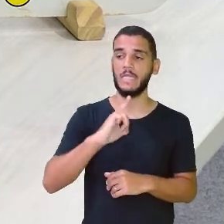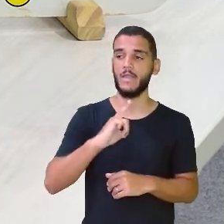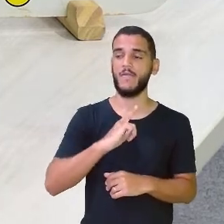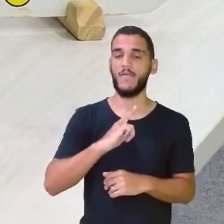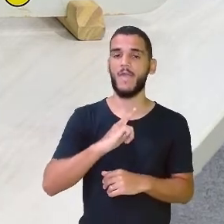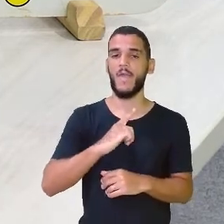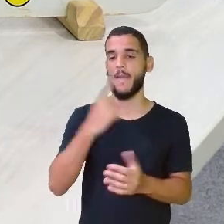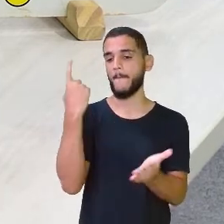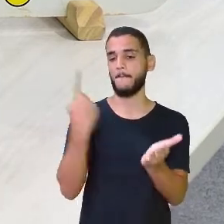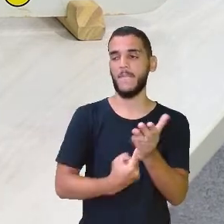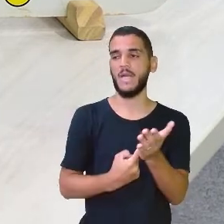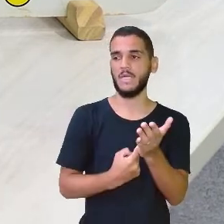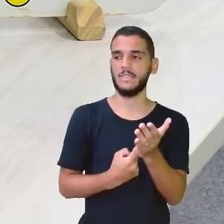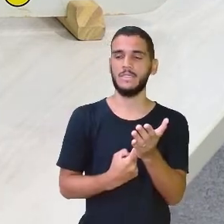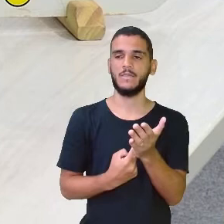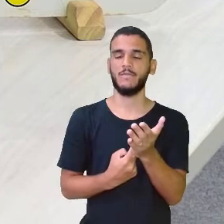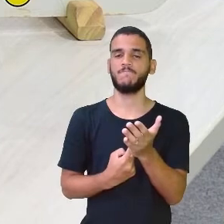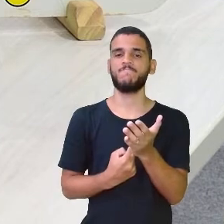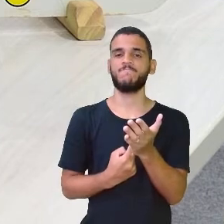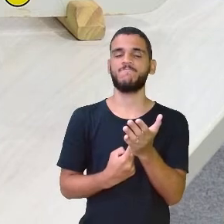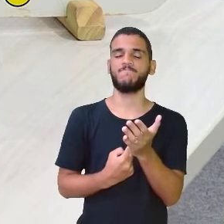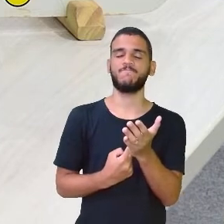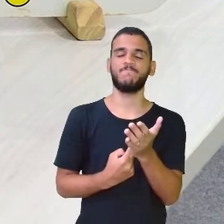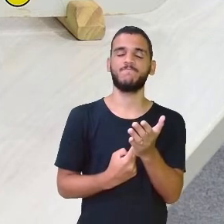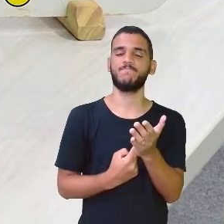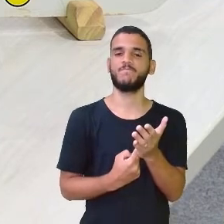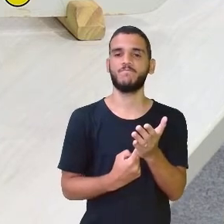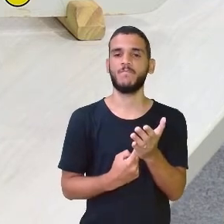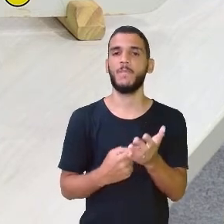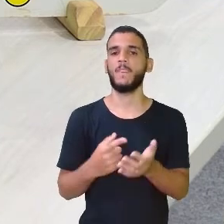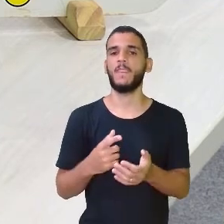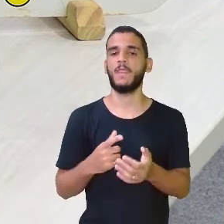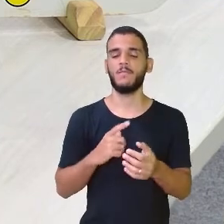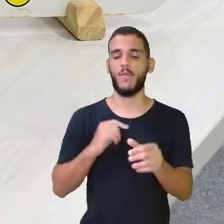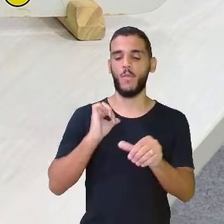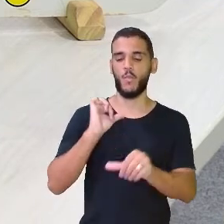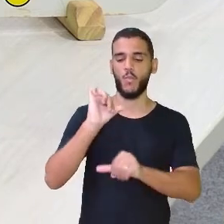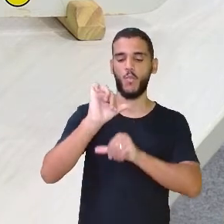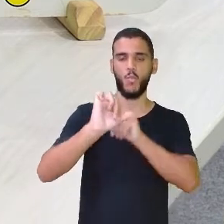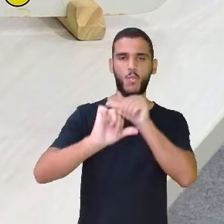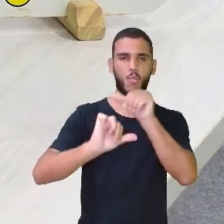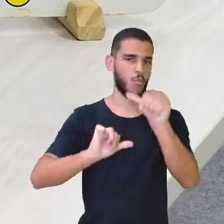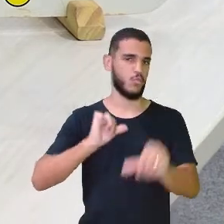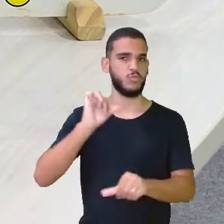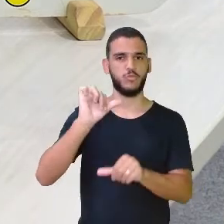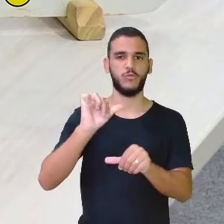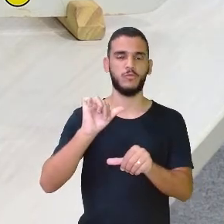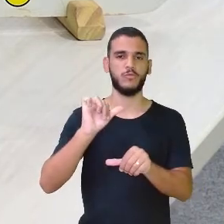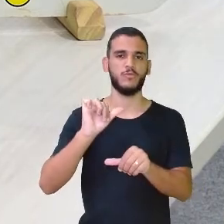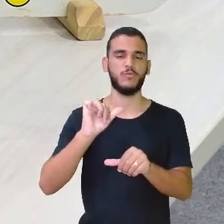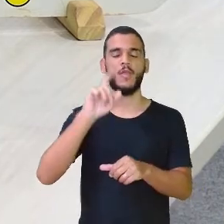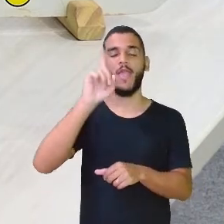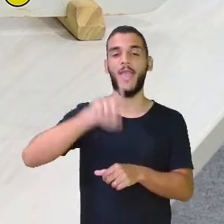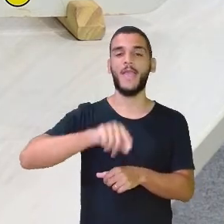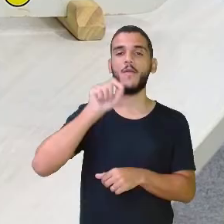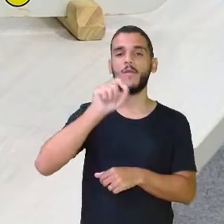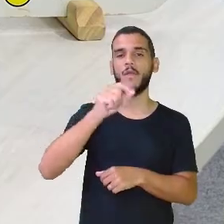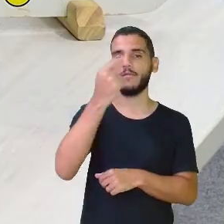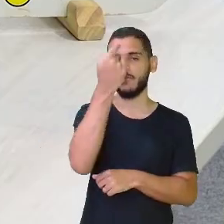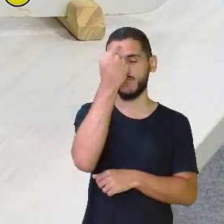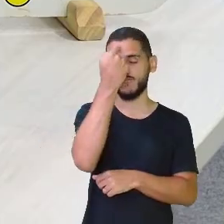aqui, virou. Se ele estava aqui, ó... E se ele girou totalmente aqui, ele já vai marcar a